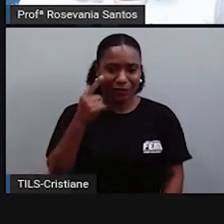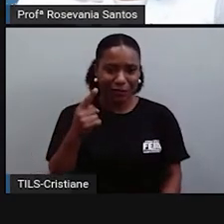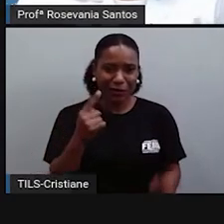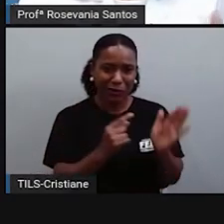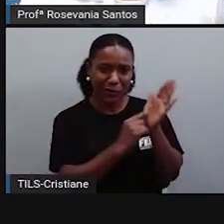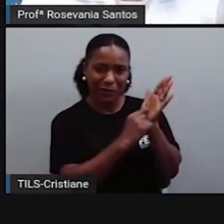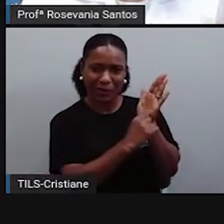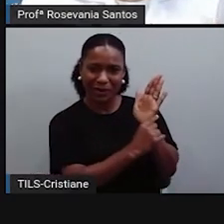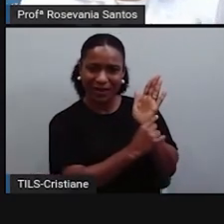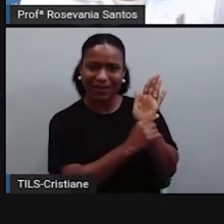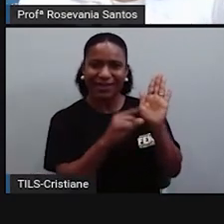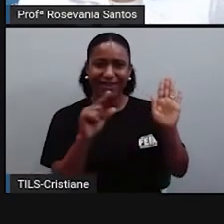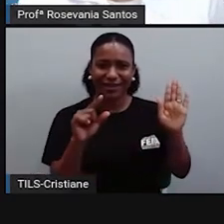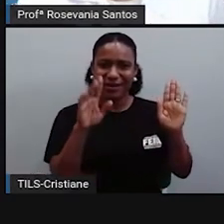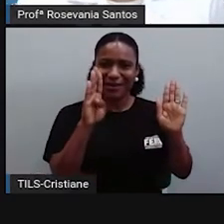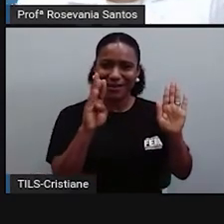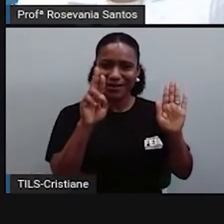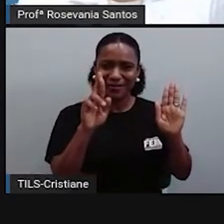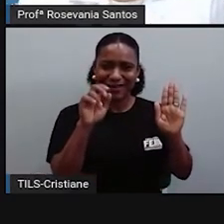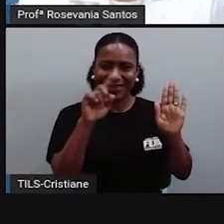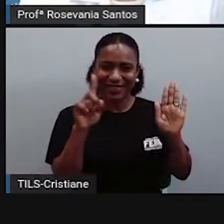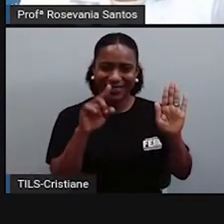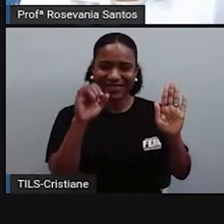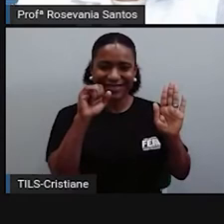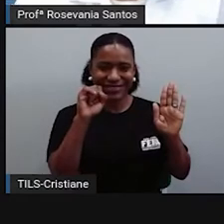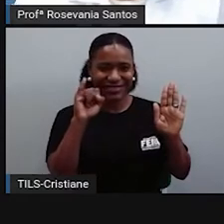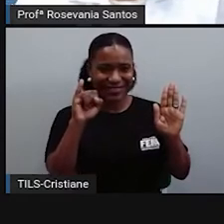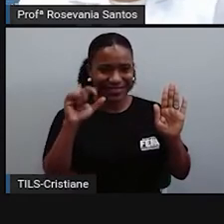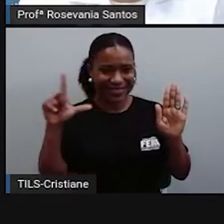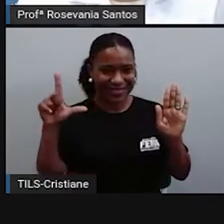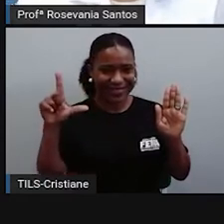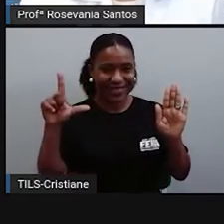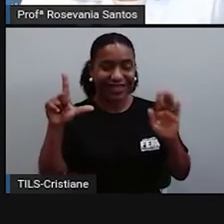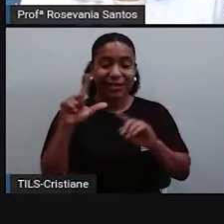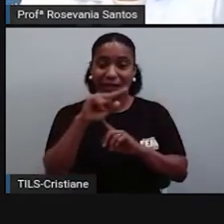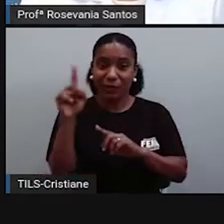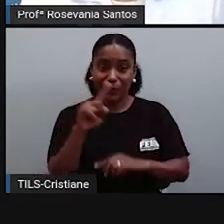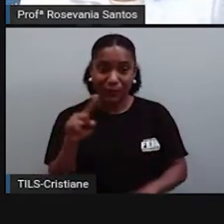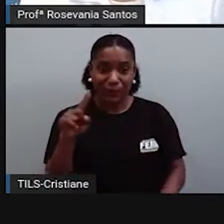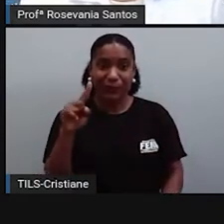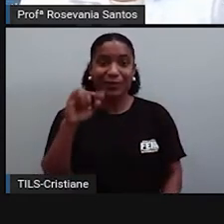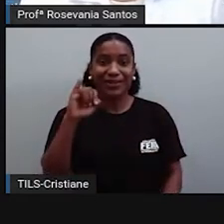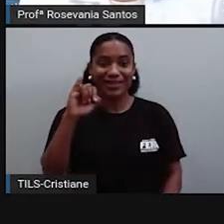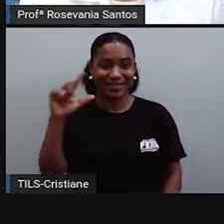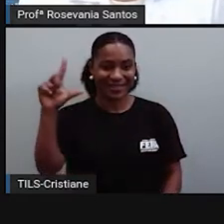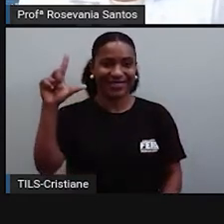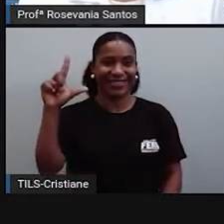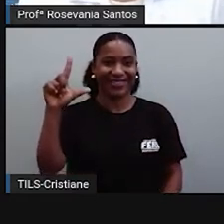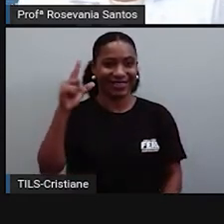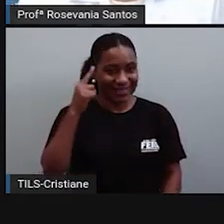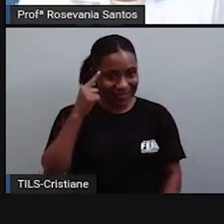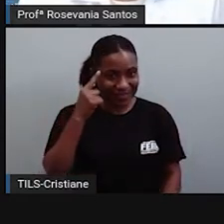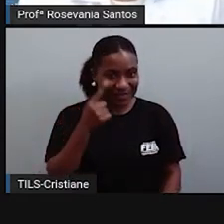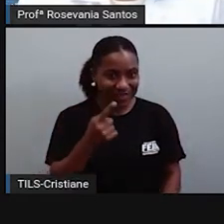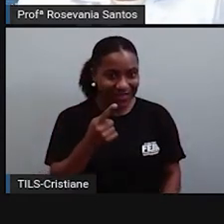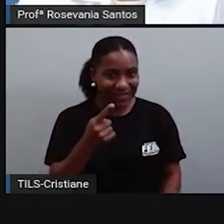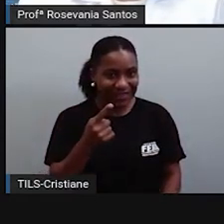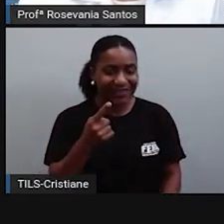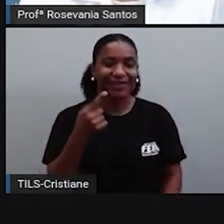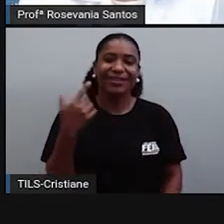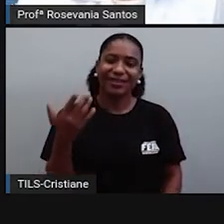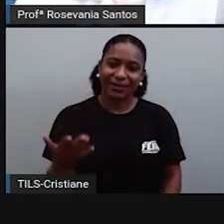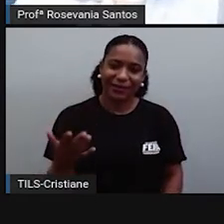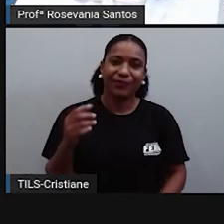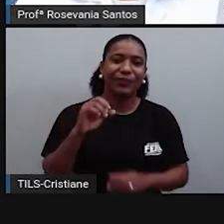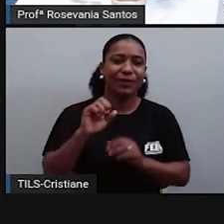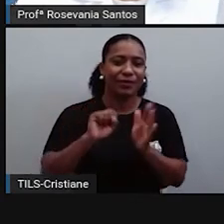a gente percebe que o Brasil é escrito com Z. Ele ficou convencionado, né, que era com Z até o século 19, a partir